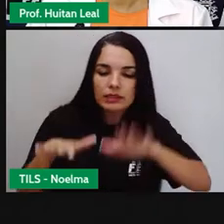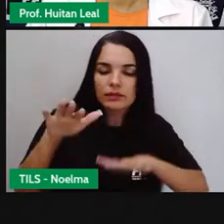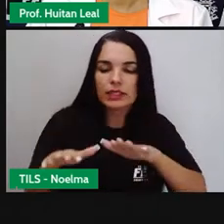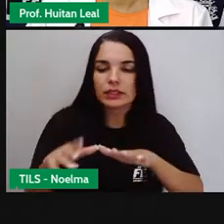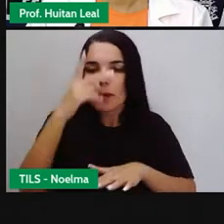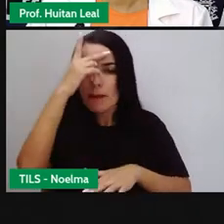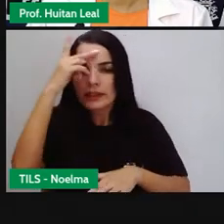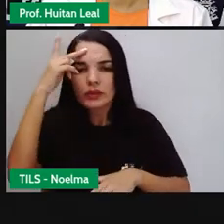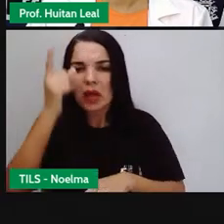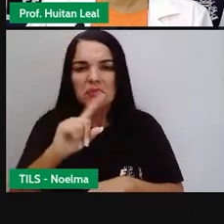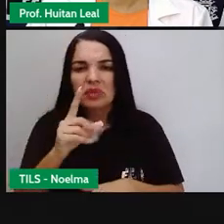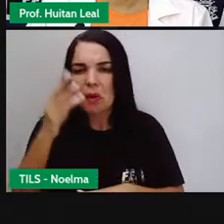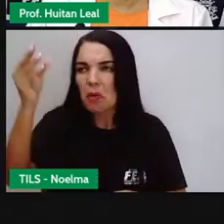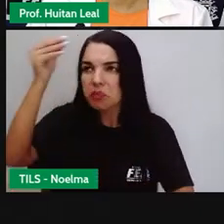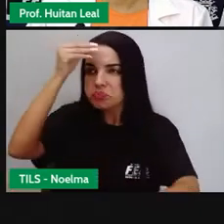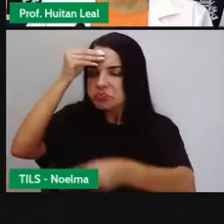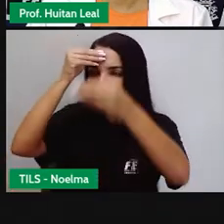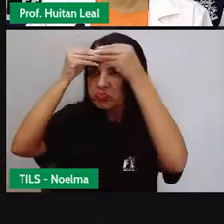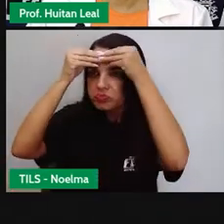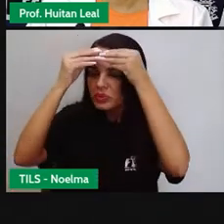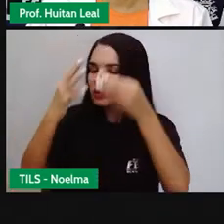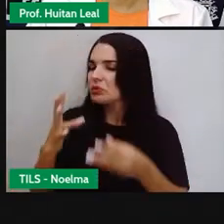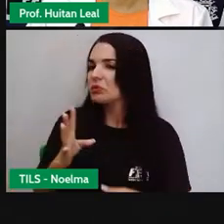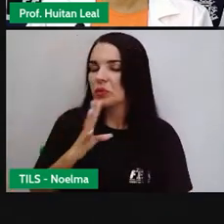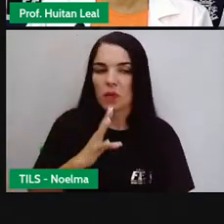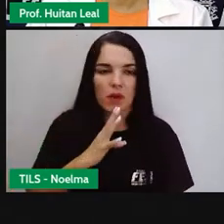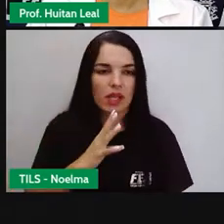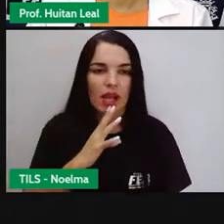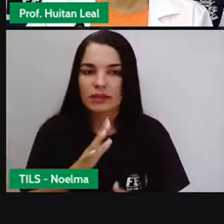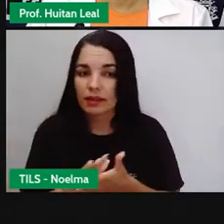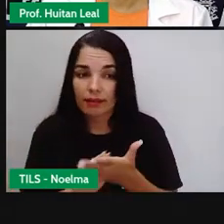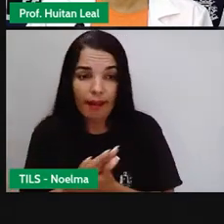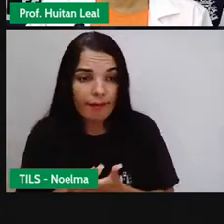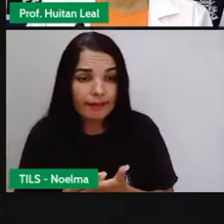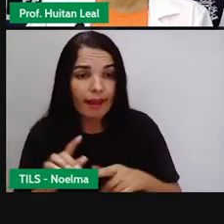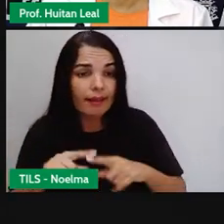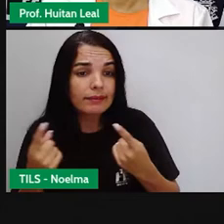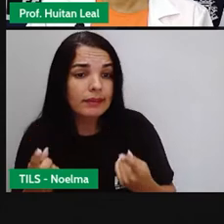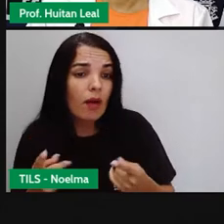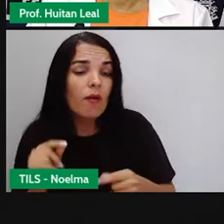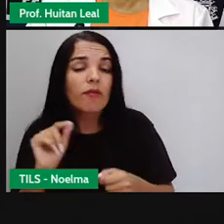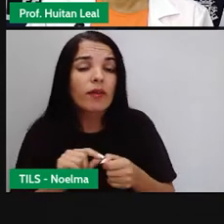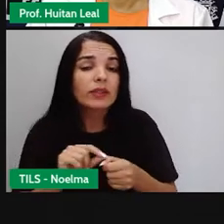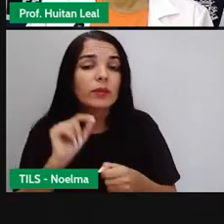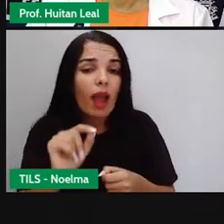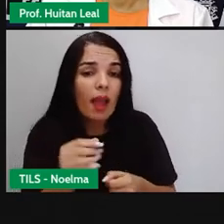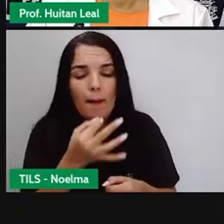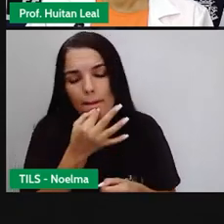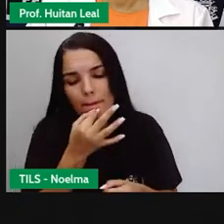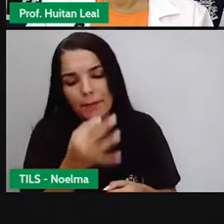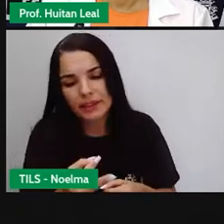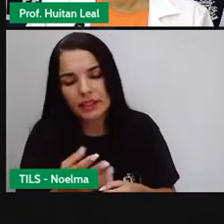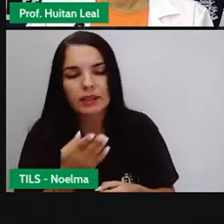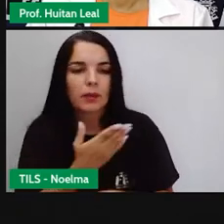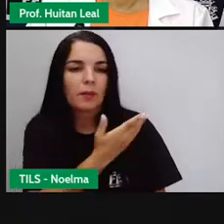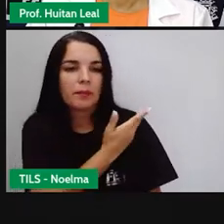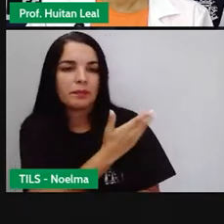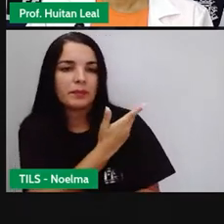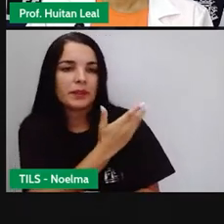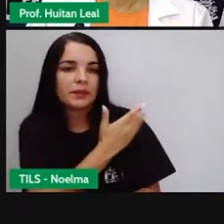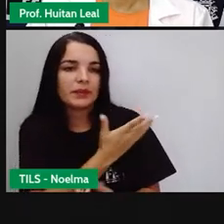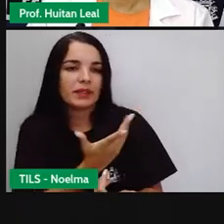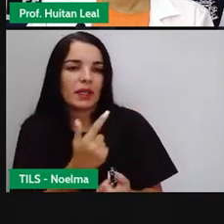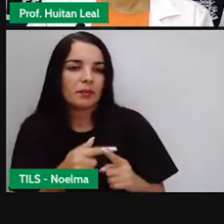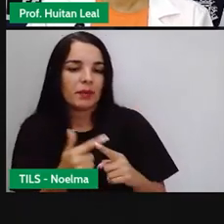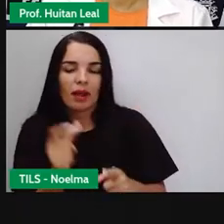utilizam desse tipo de argumento para fazer